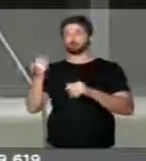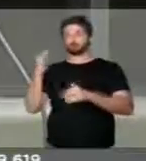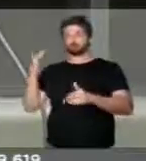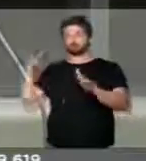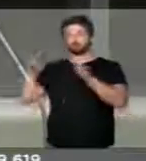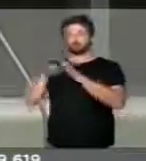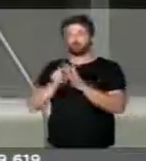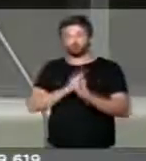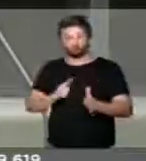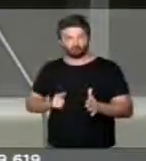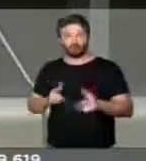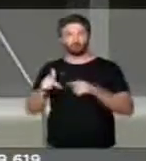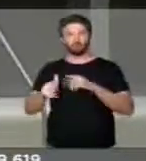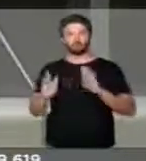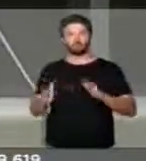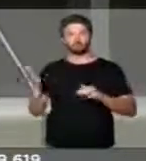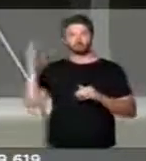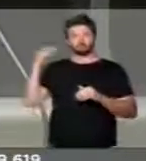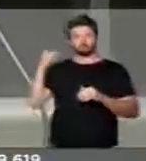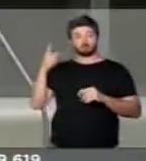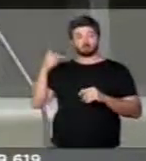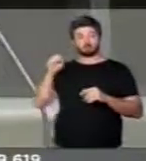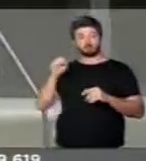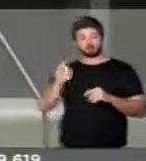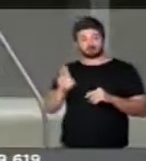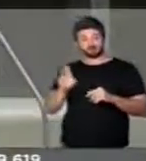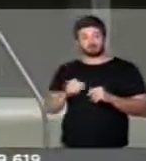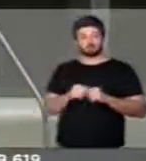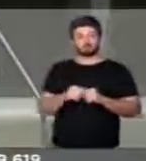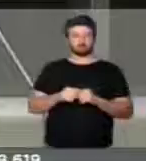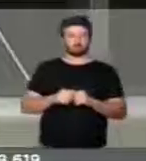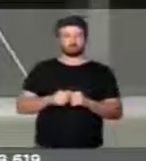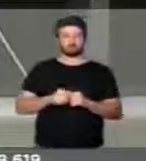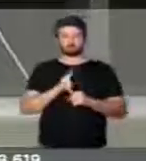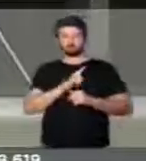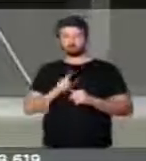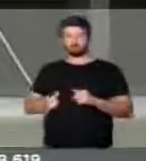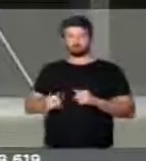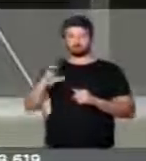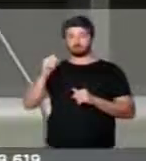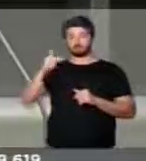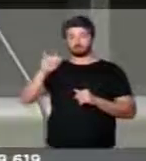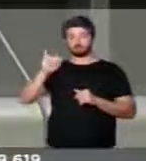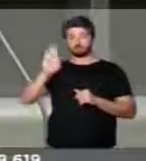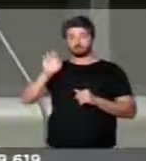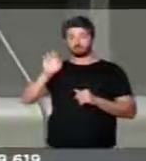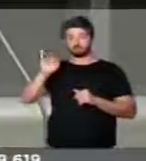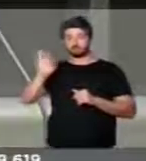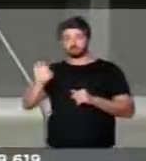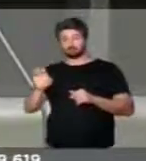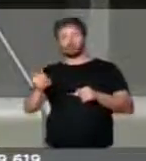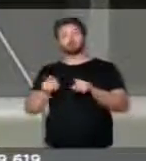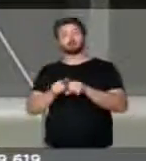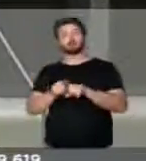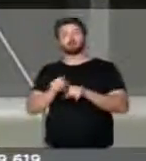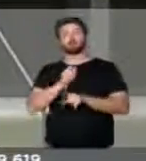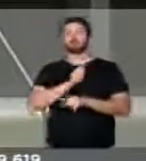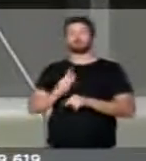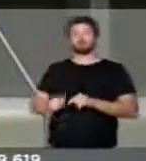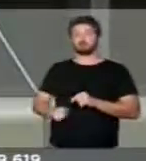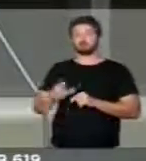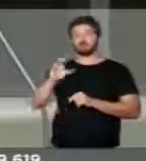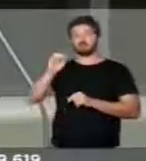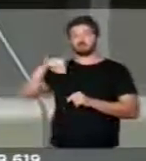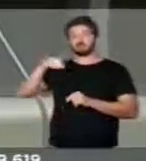Diferente dos governos do PSB, do governador Capi e do governador Camilo, este